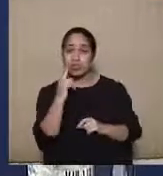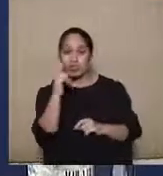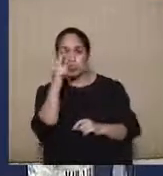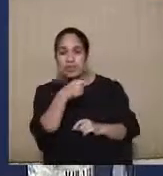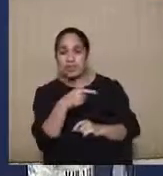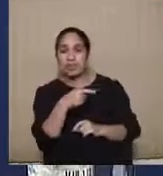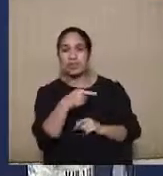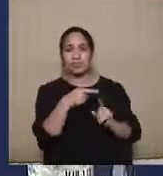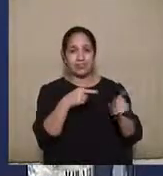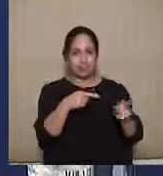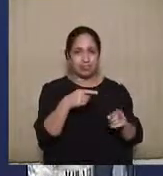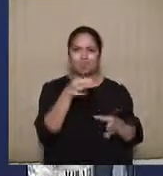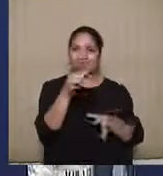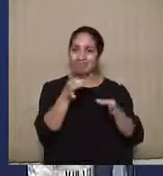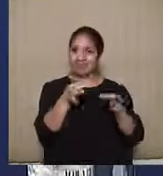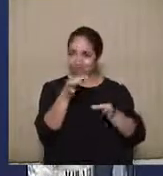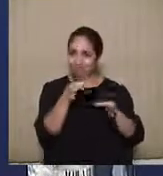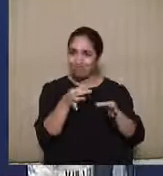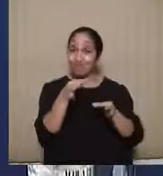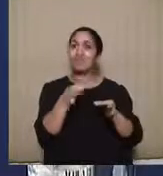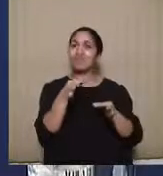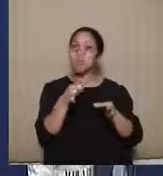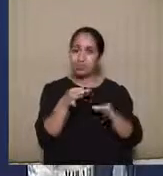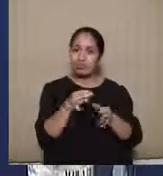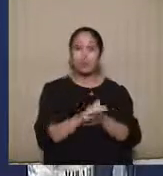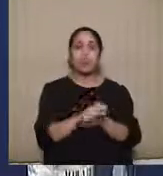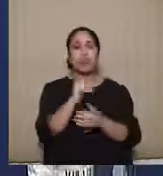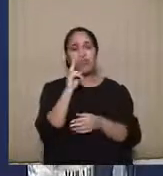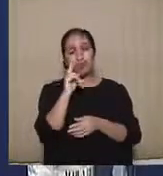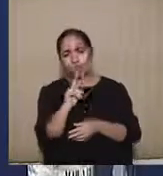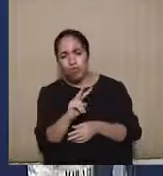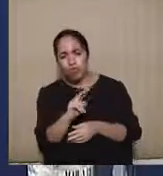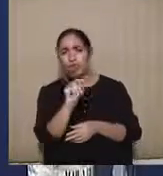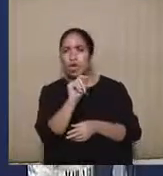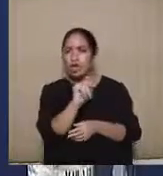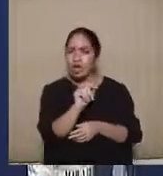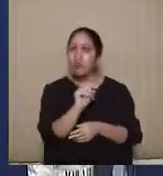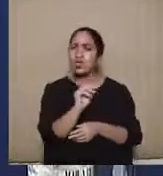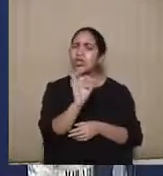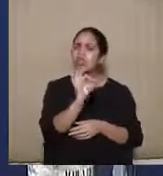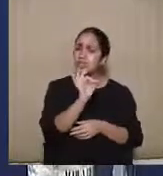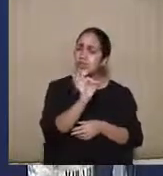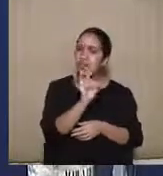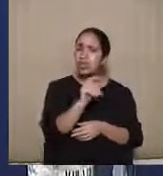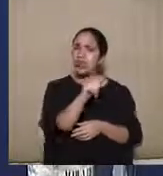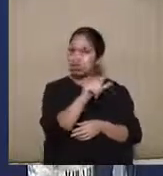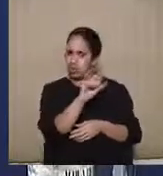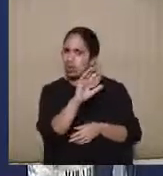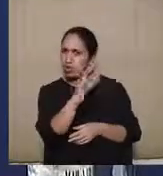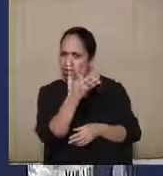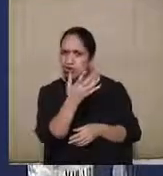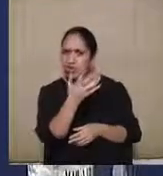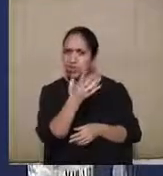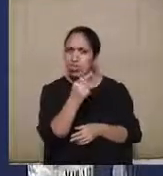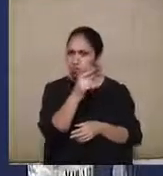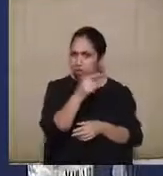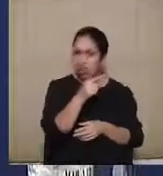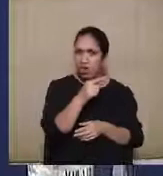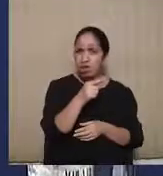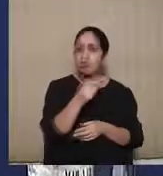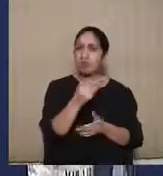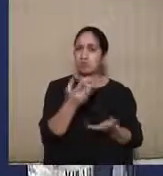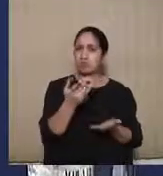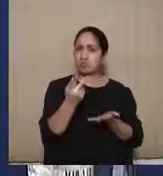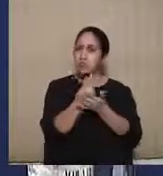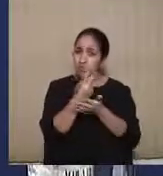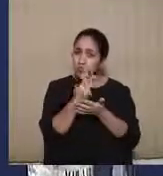e vai haver um juízo de cautelaridade do juiz, no sentido de ver se existe ou não indícios de que aquele fato efetivamente é um ilícito eleitoral,